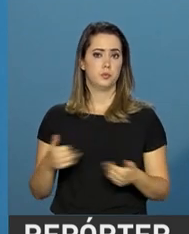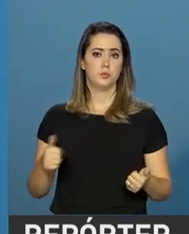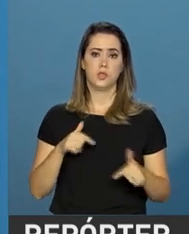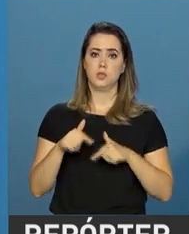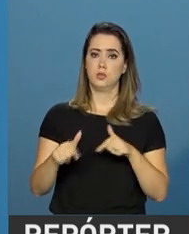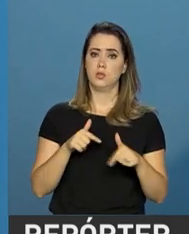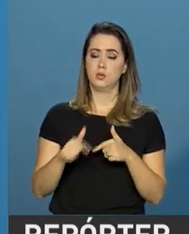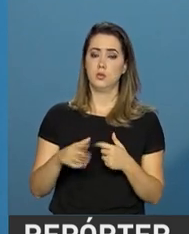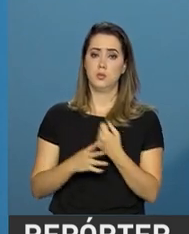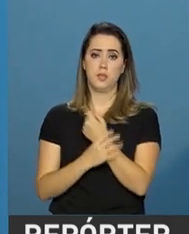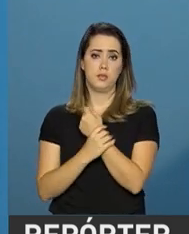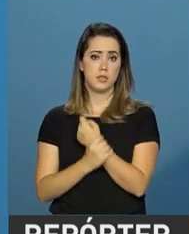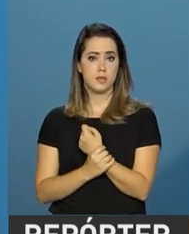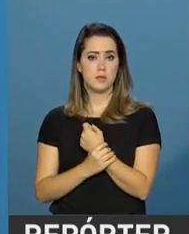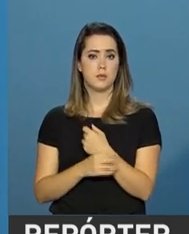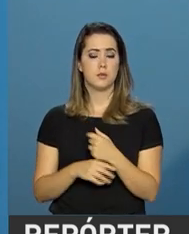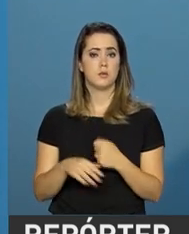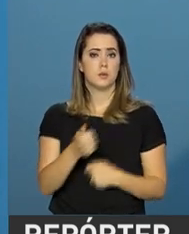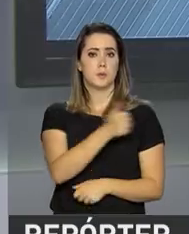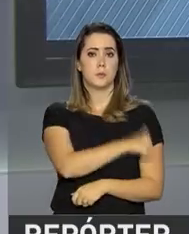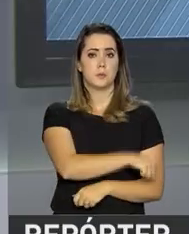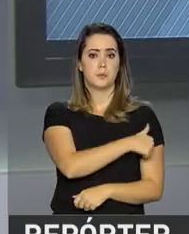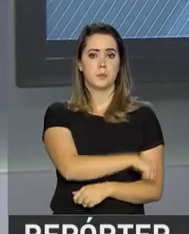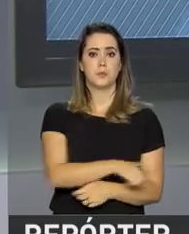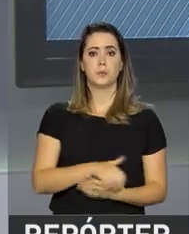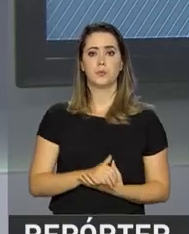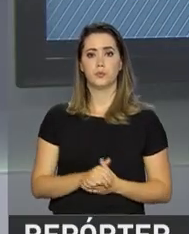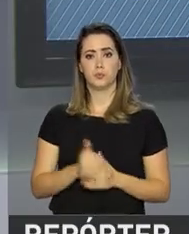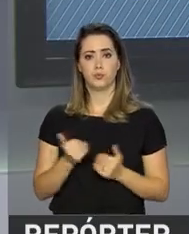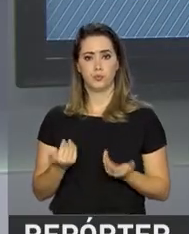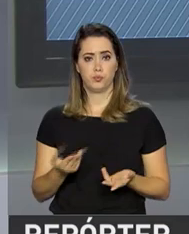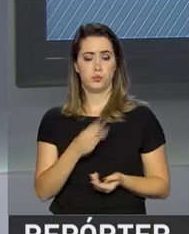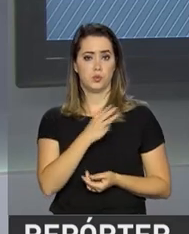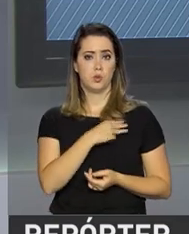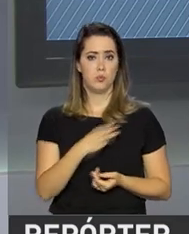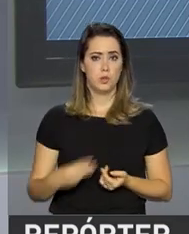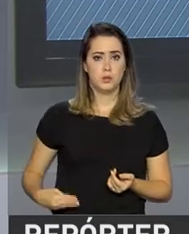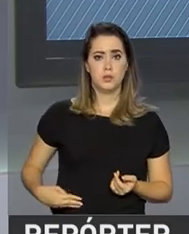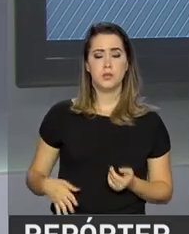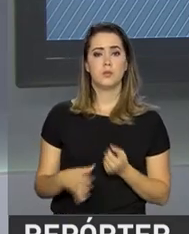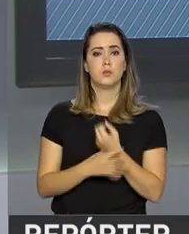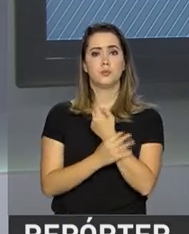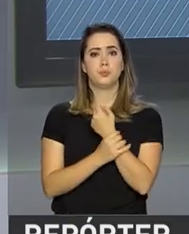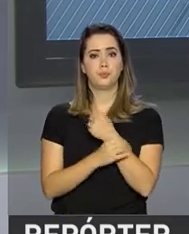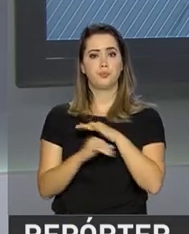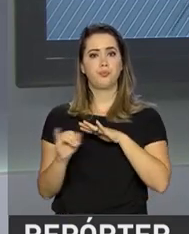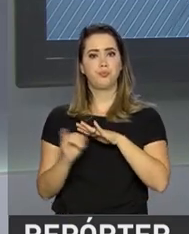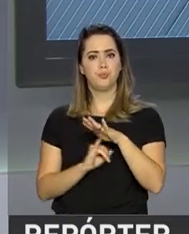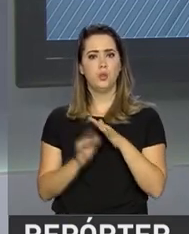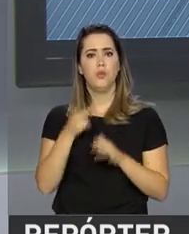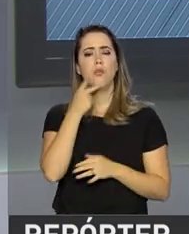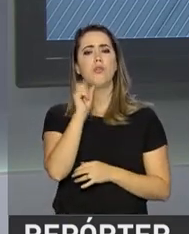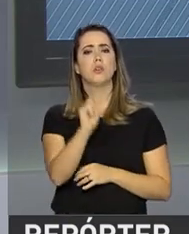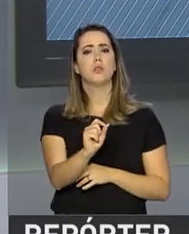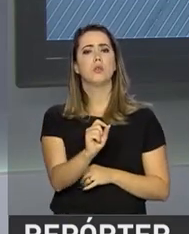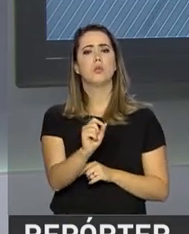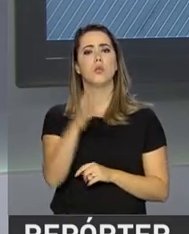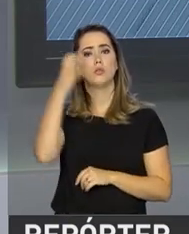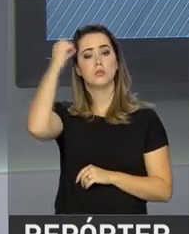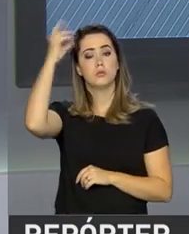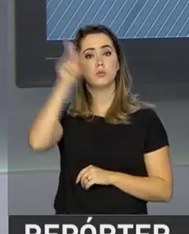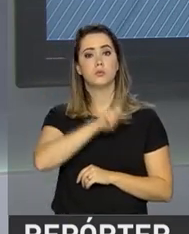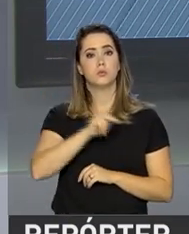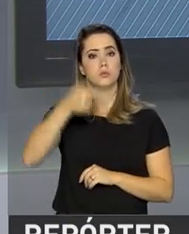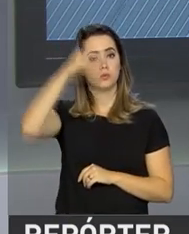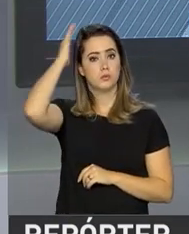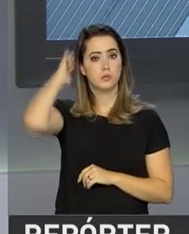trabalho dessa segurança pública no Rio de Janeiro. Já o ministro do Gabinete de Segurança Institucional mencionou a viagem